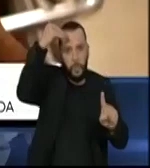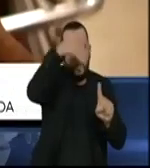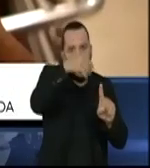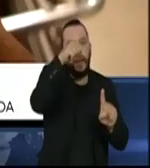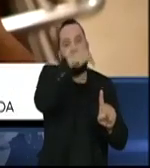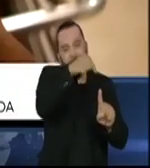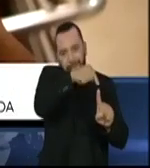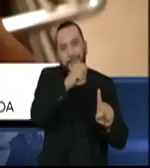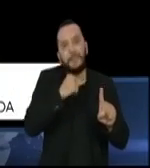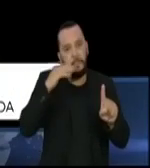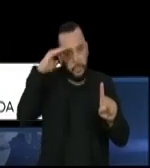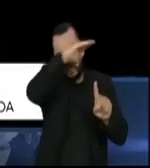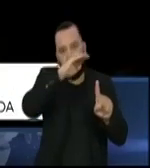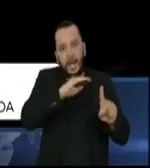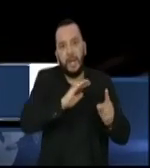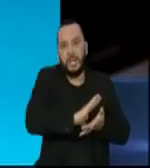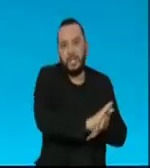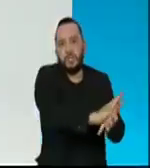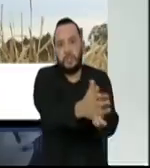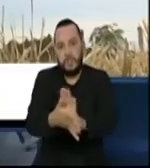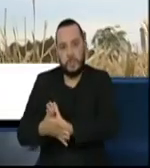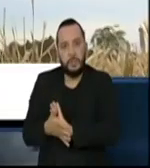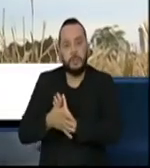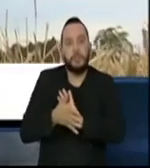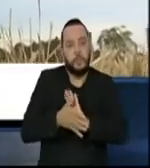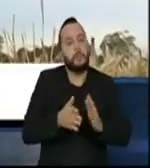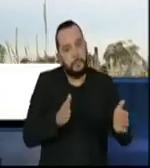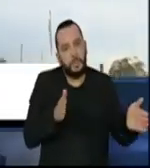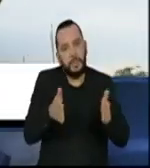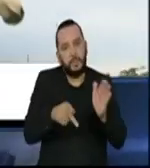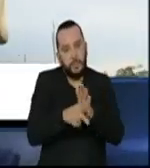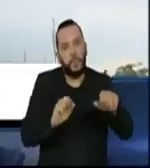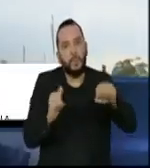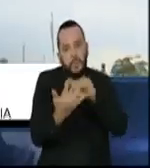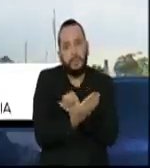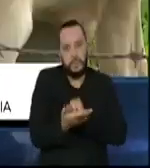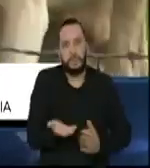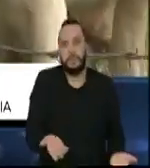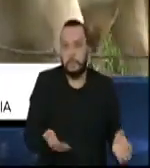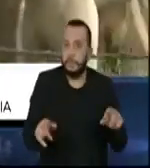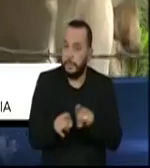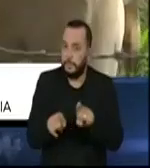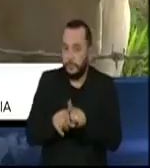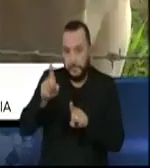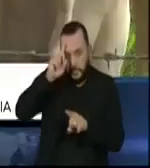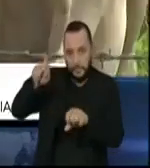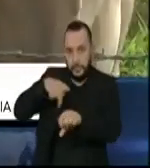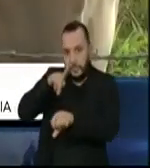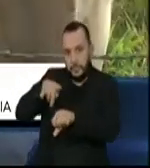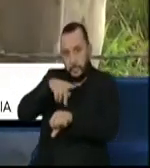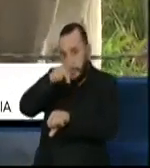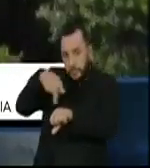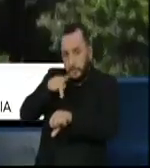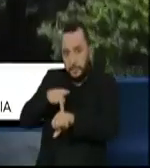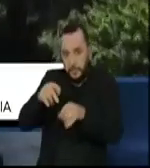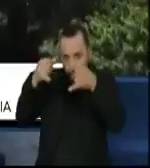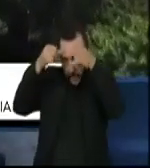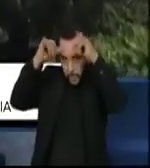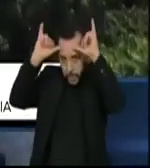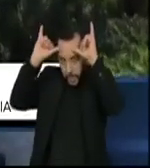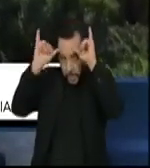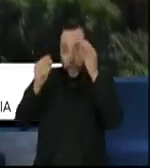contra indígenas durante a crise sanitária. No Dia Nacional da Pecuária, campanha alerta sobre os altos